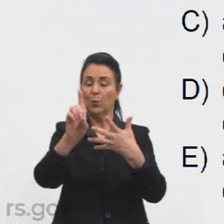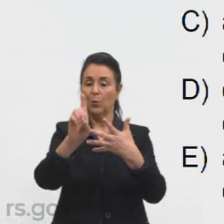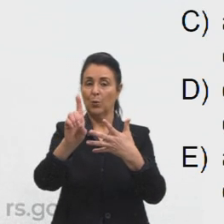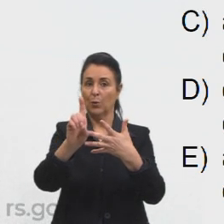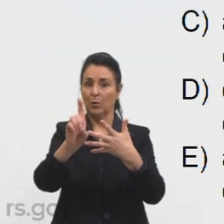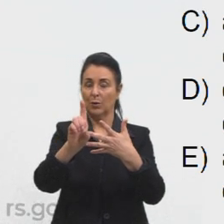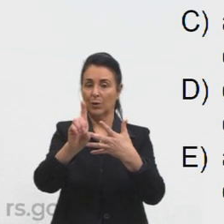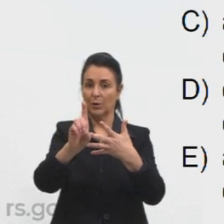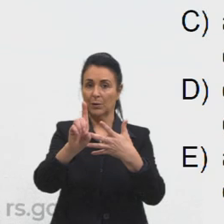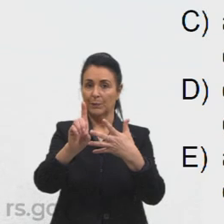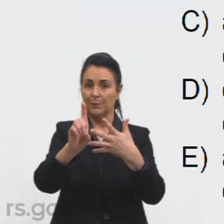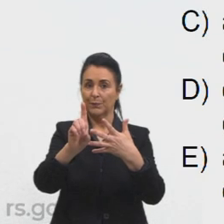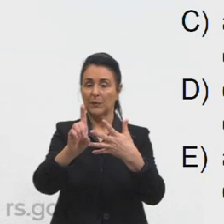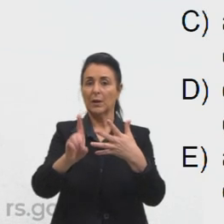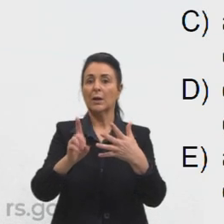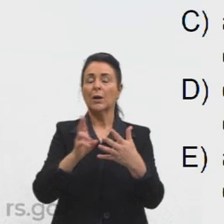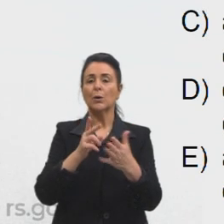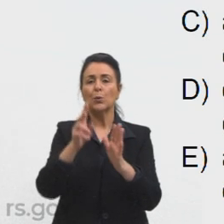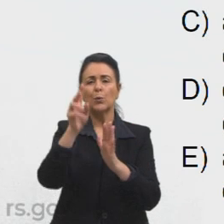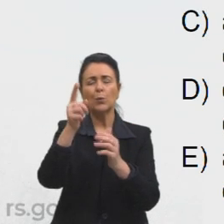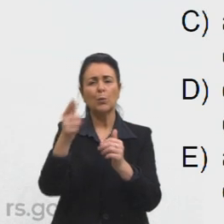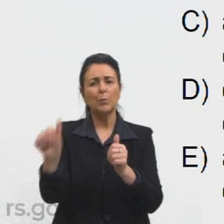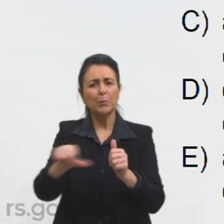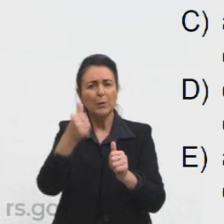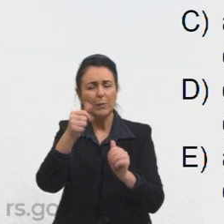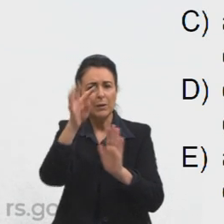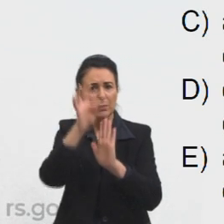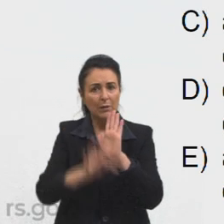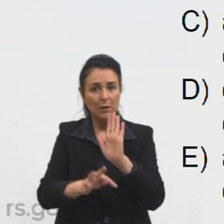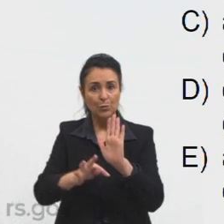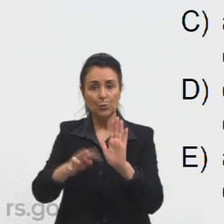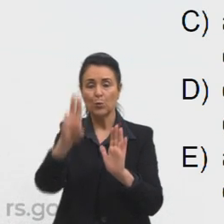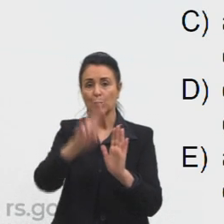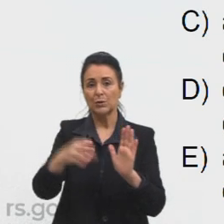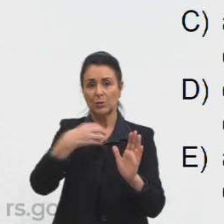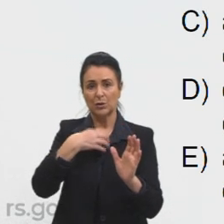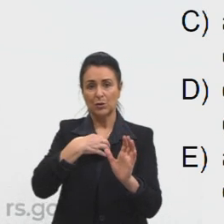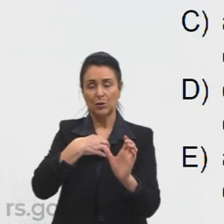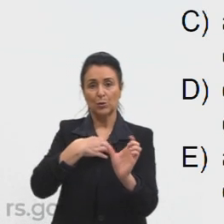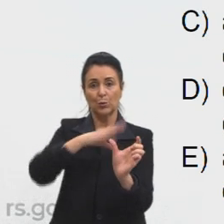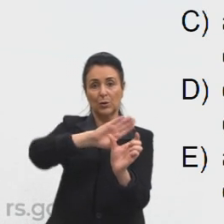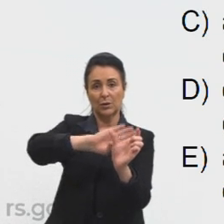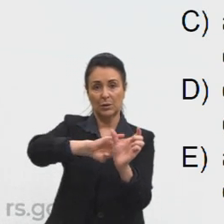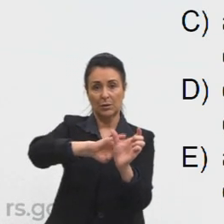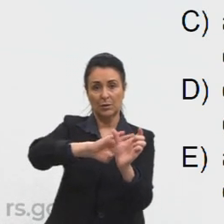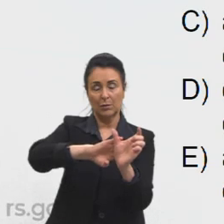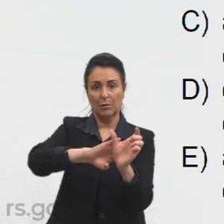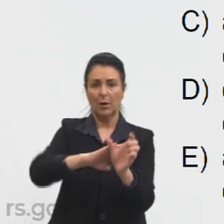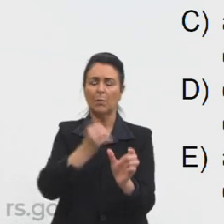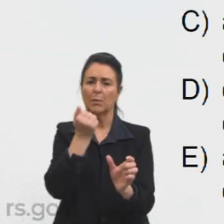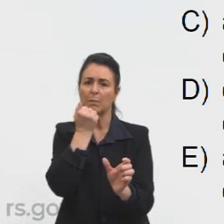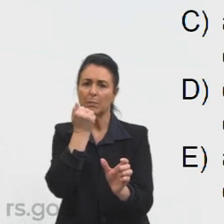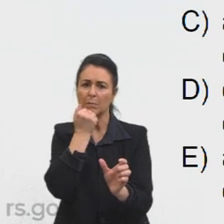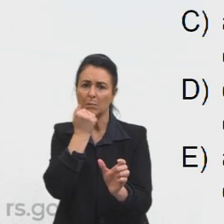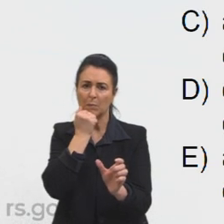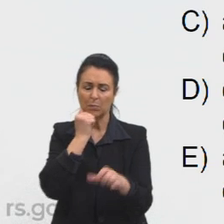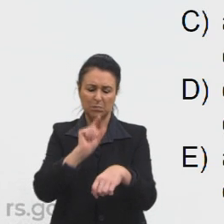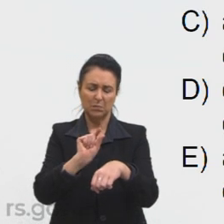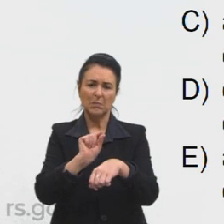predomínio no primeiro texto o sentido denotativo de pedra como matéria mineral sólida e dura